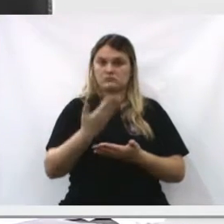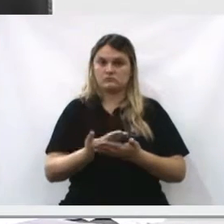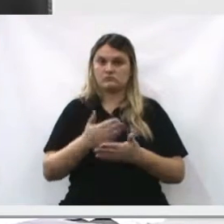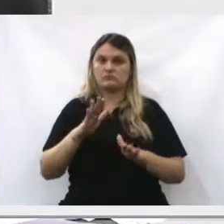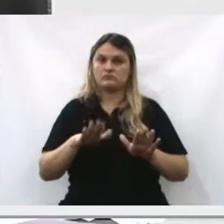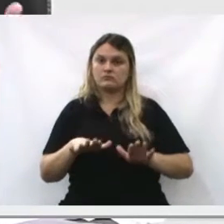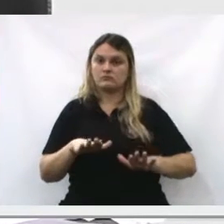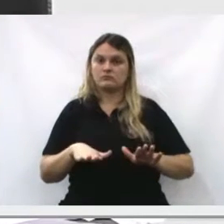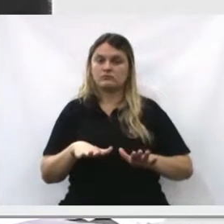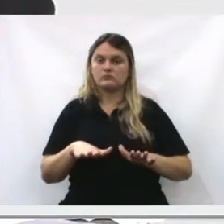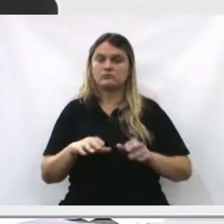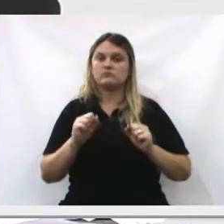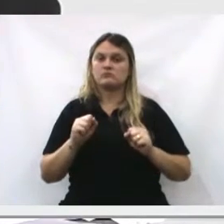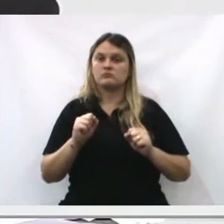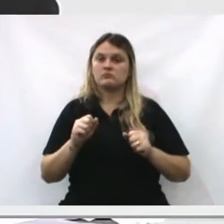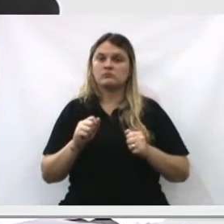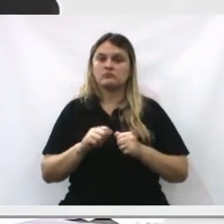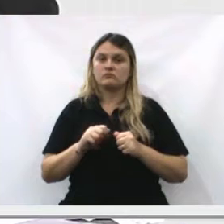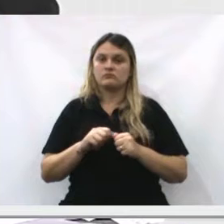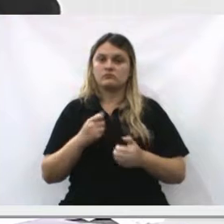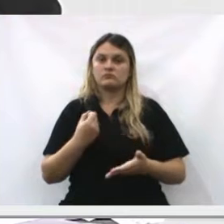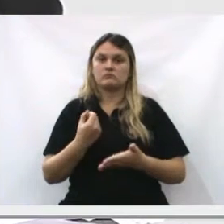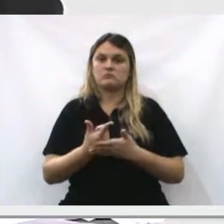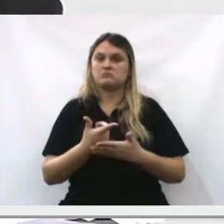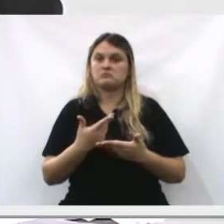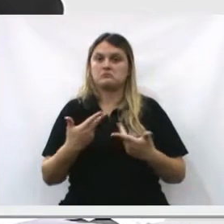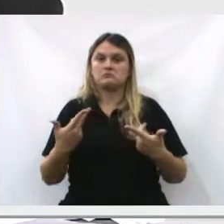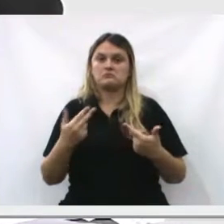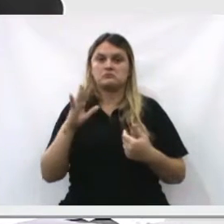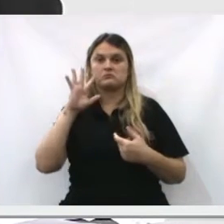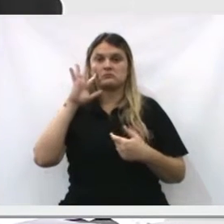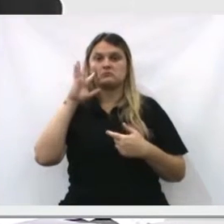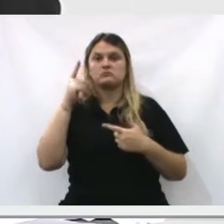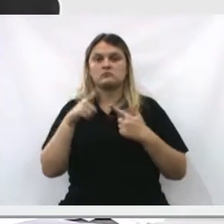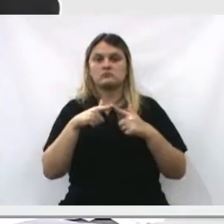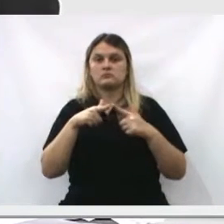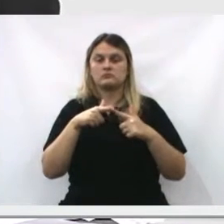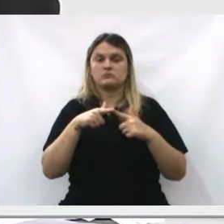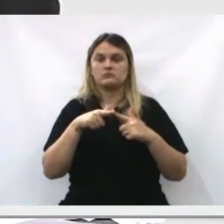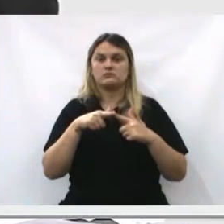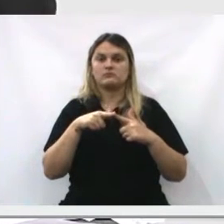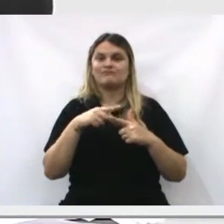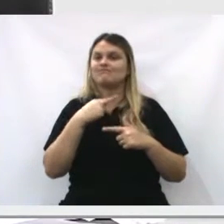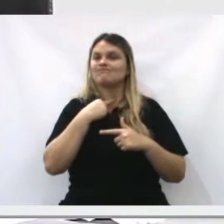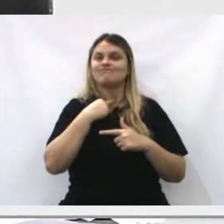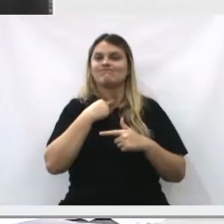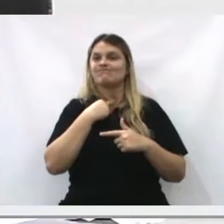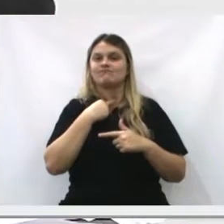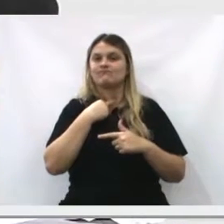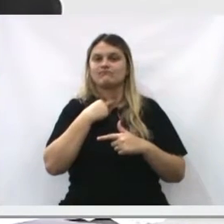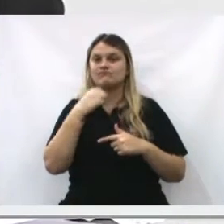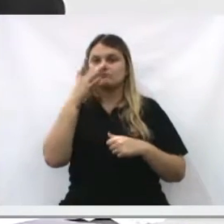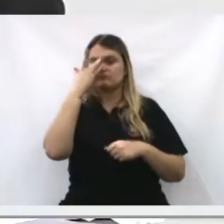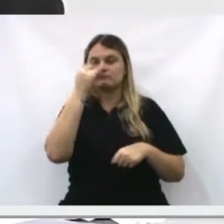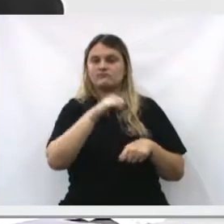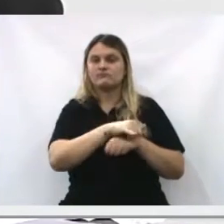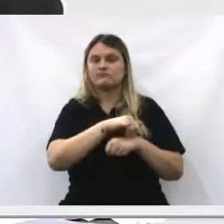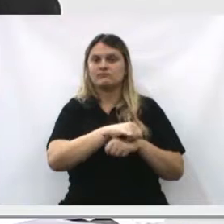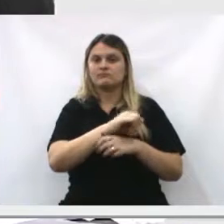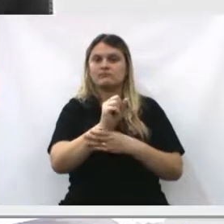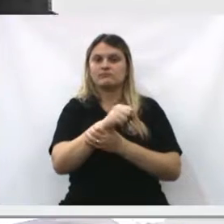Eu acredito que, de repente, pode ser feito algo nesse sentido. O que não dá é deixar sem ir.